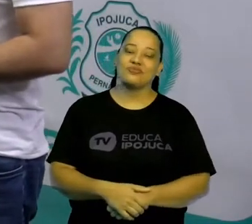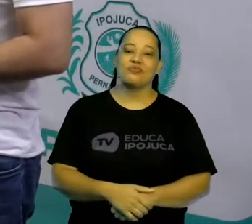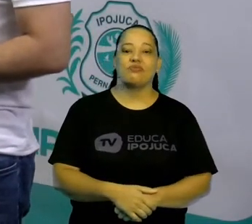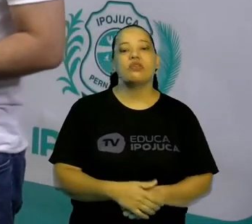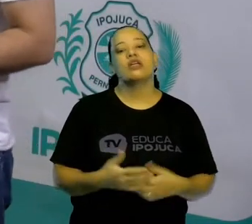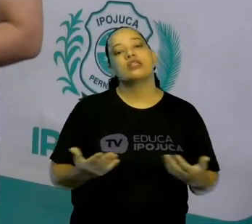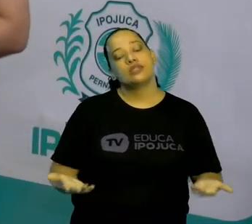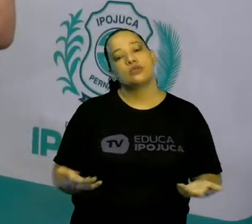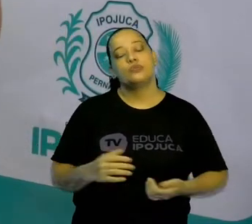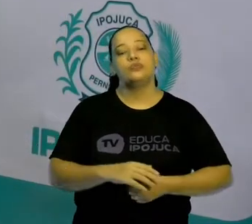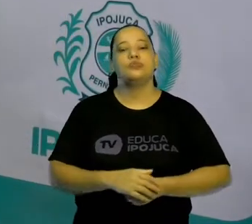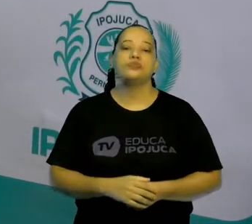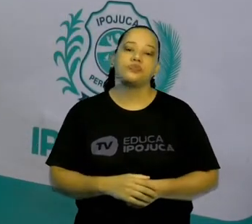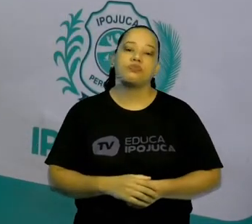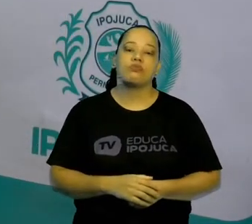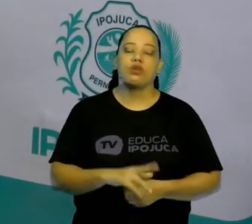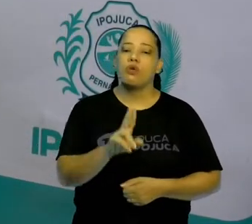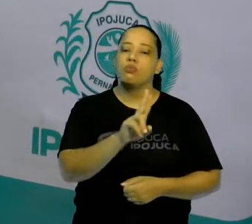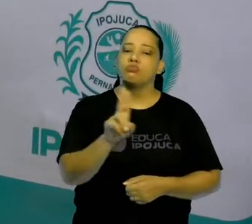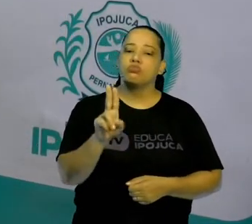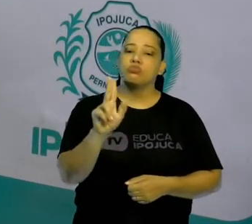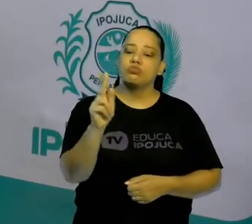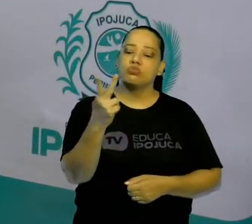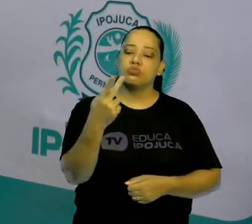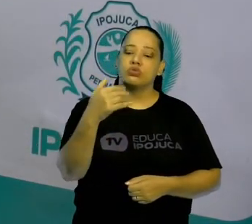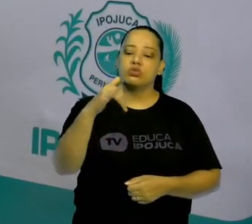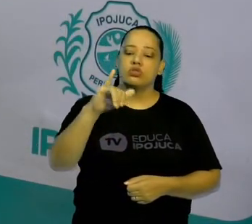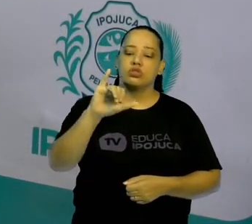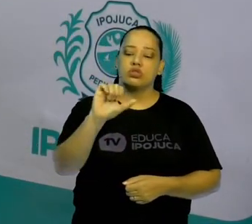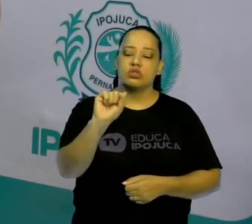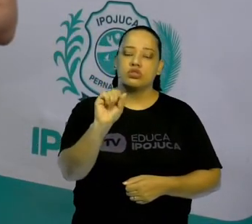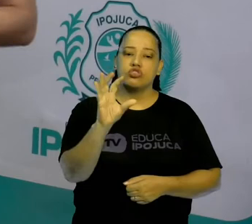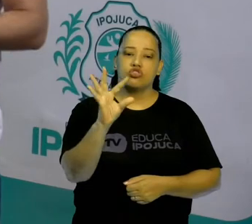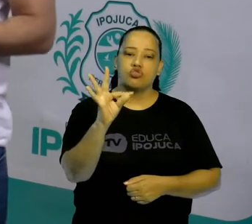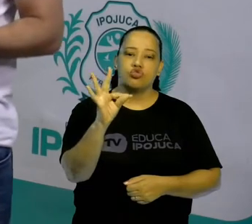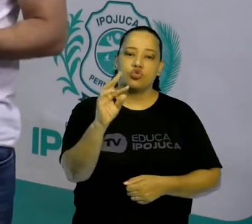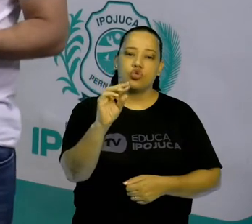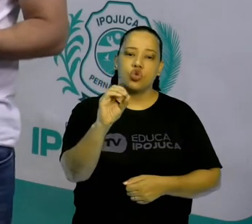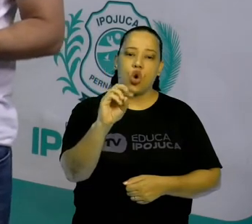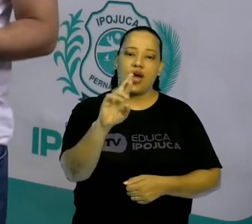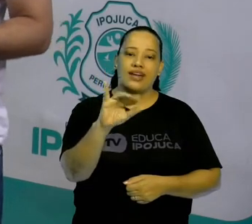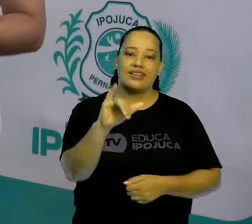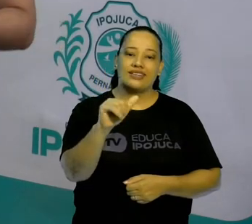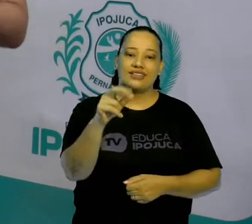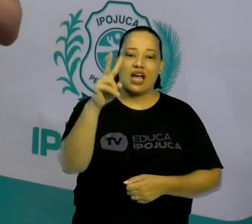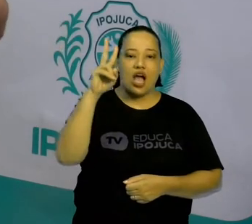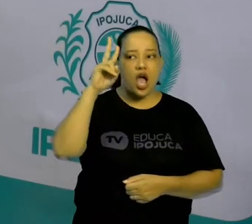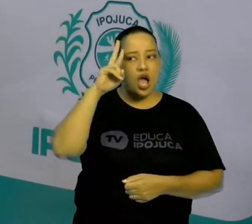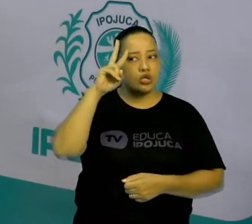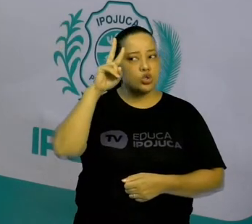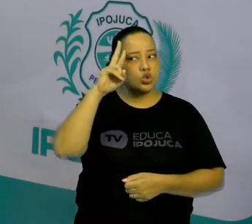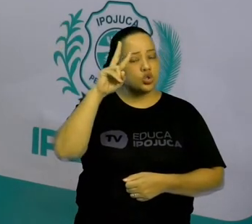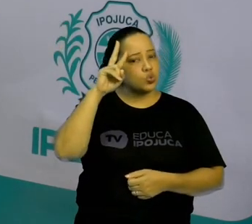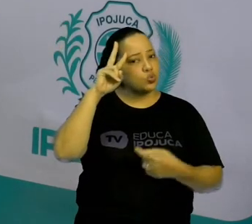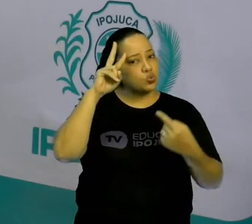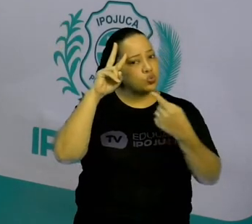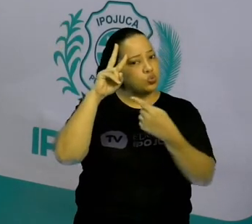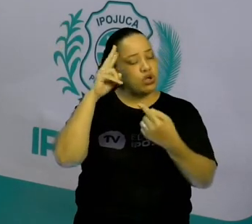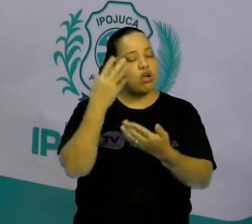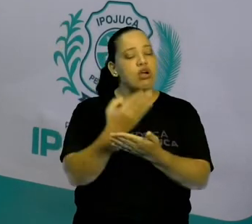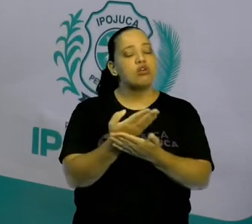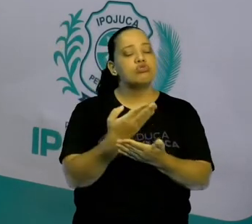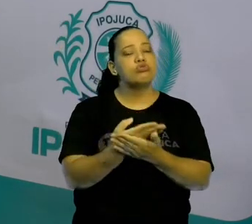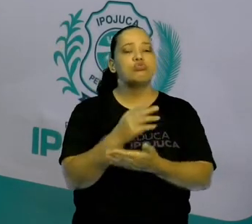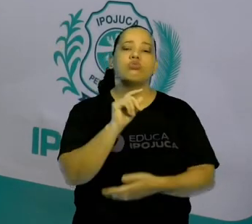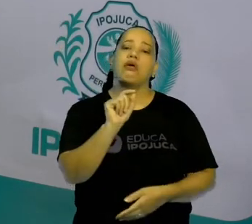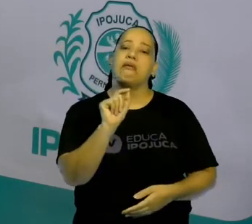Então, o que é história? O que é que a história estuda? Nós temos que entender que a história ela não